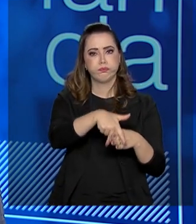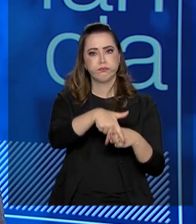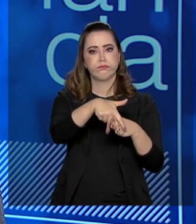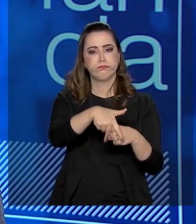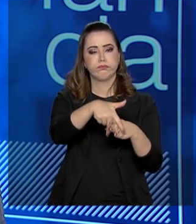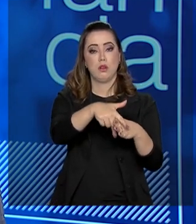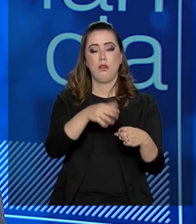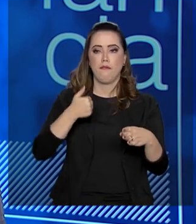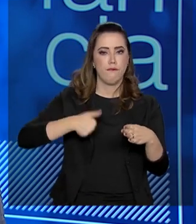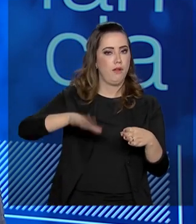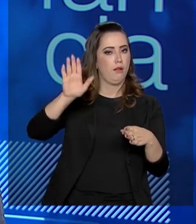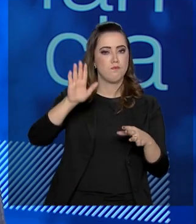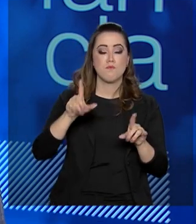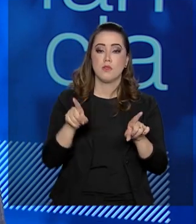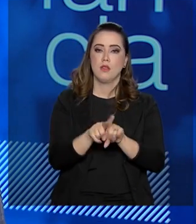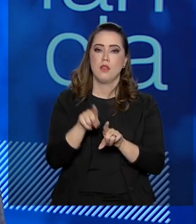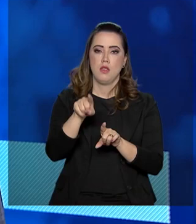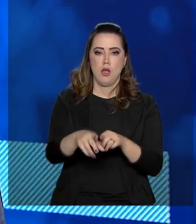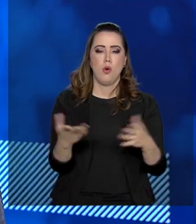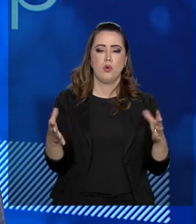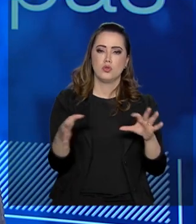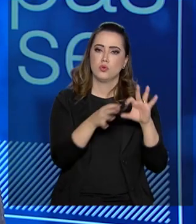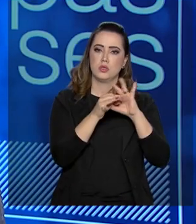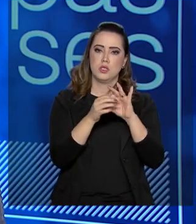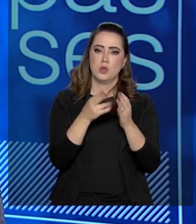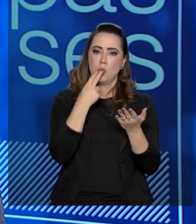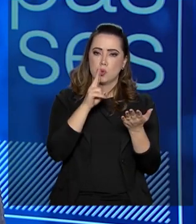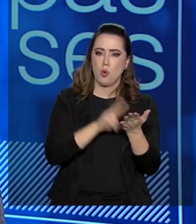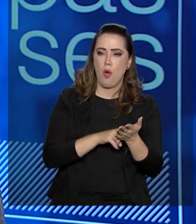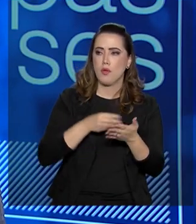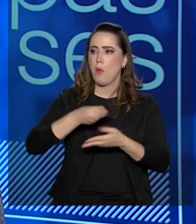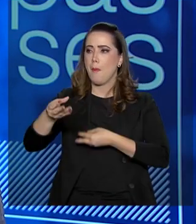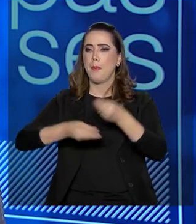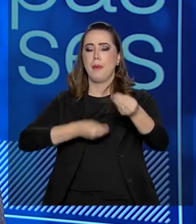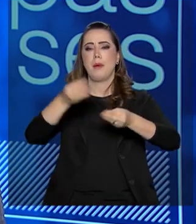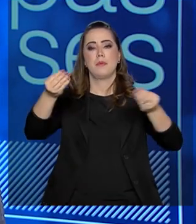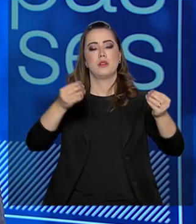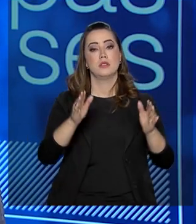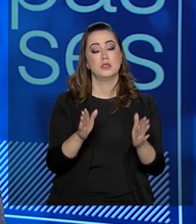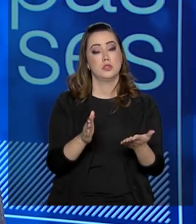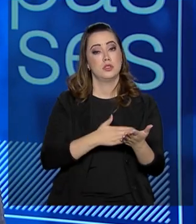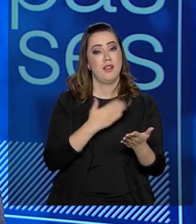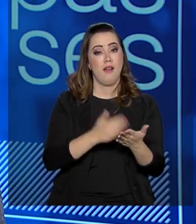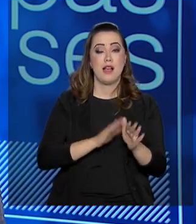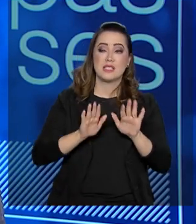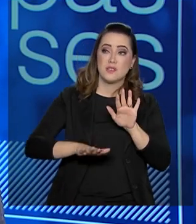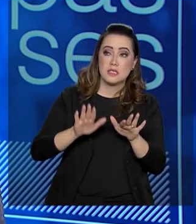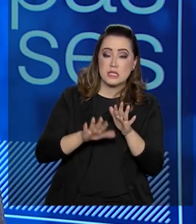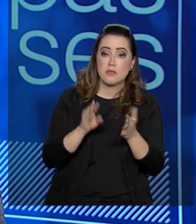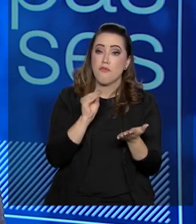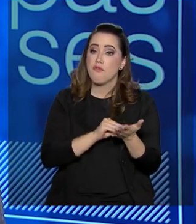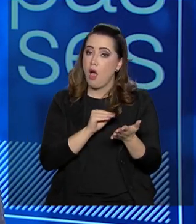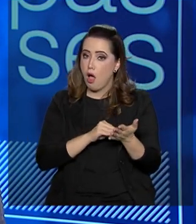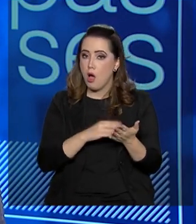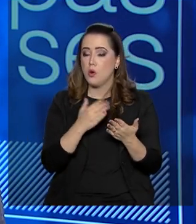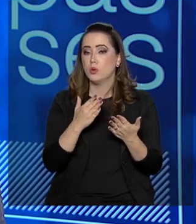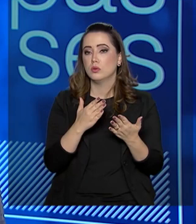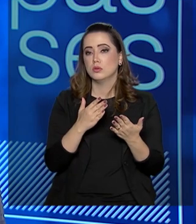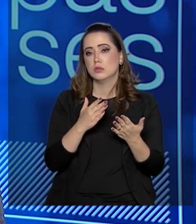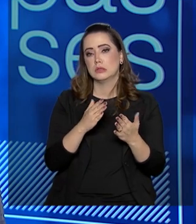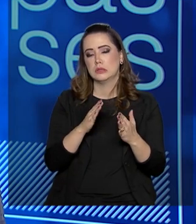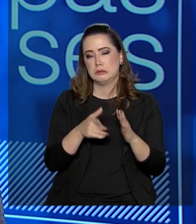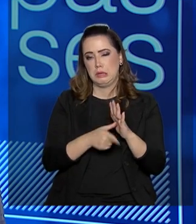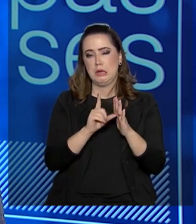os Correios, distribuição de livros. Então, houve uma época em que alguns livros faltavam. Agora, qual é a nossa dependência?